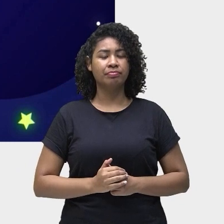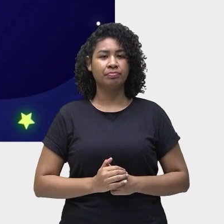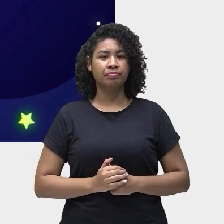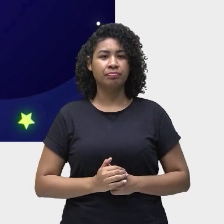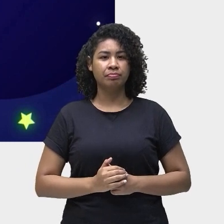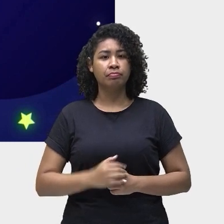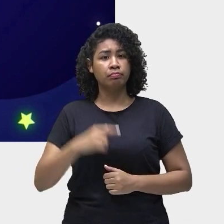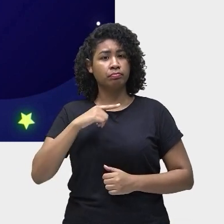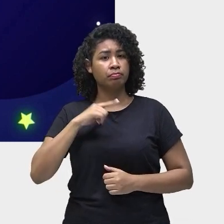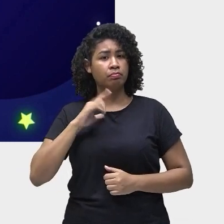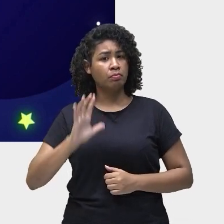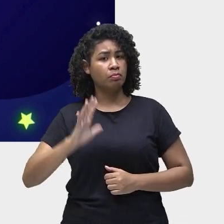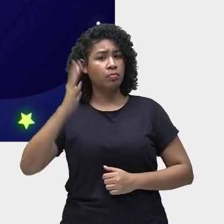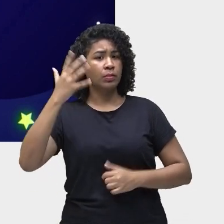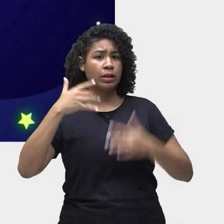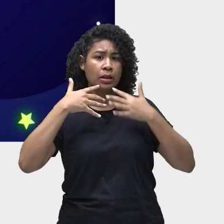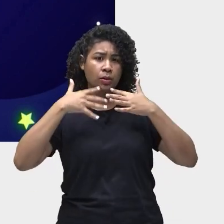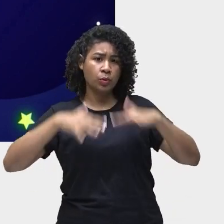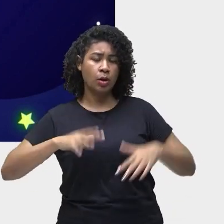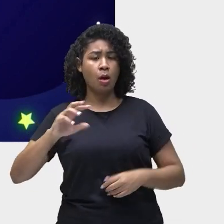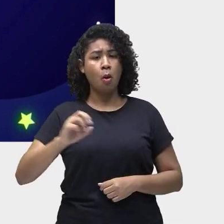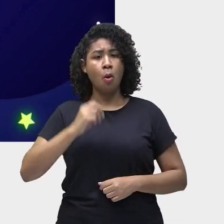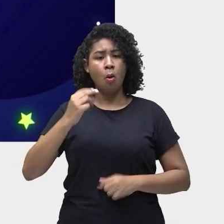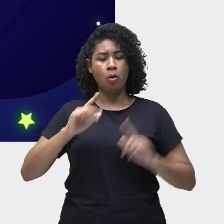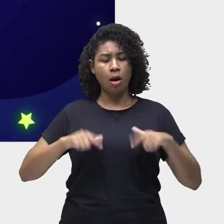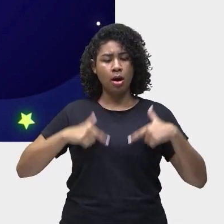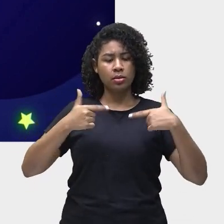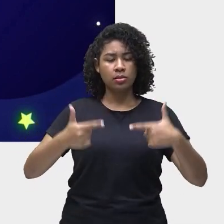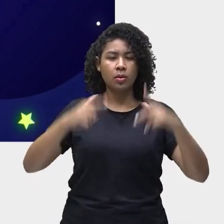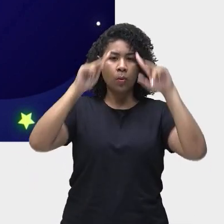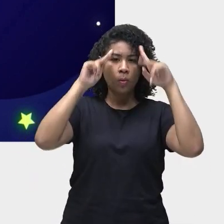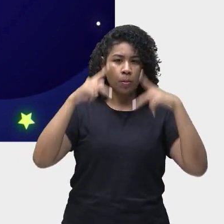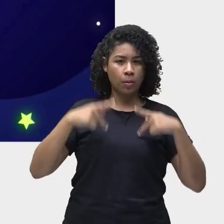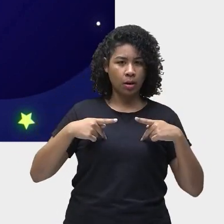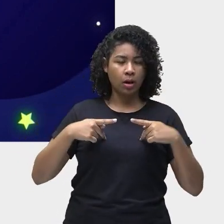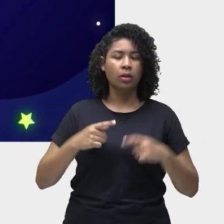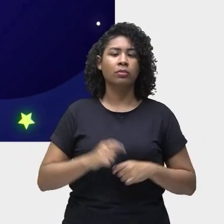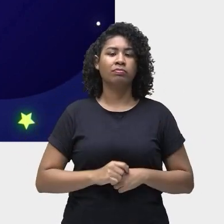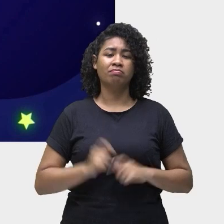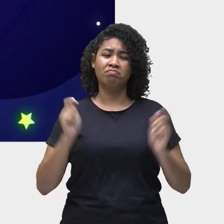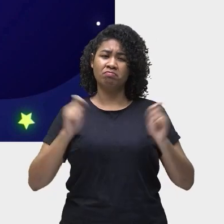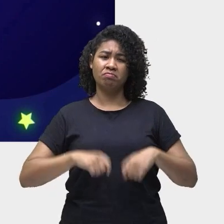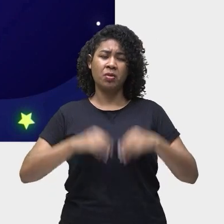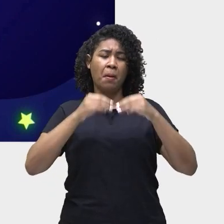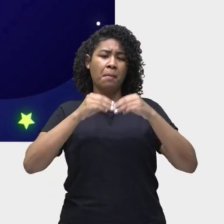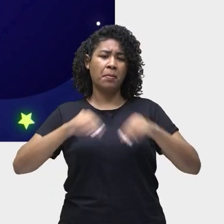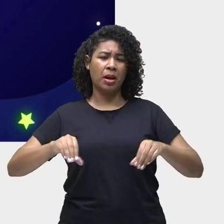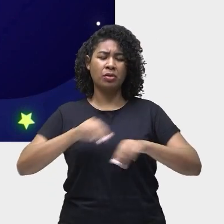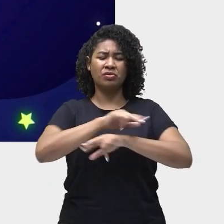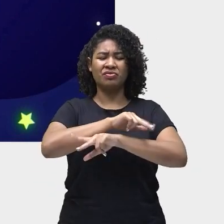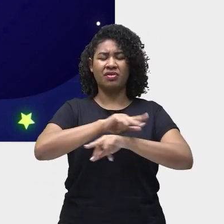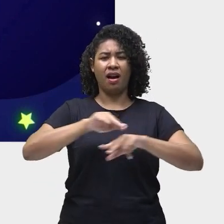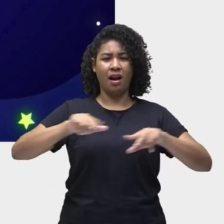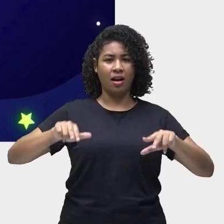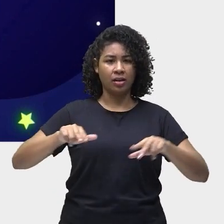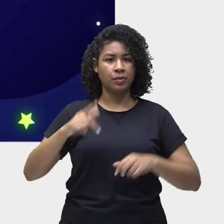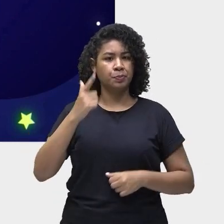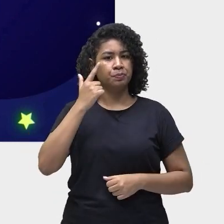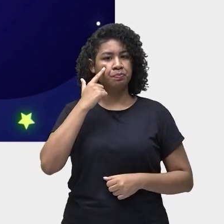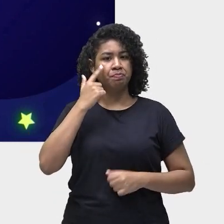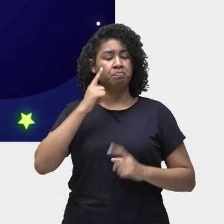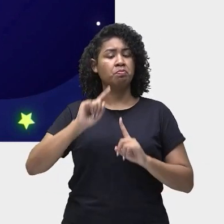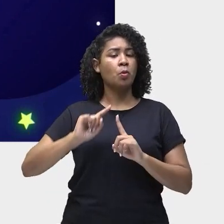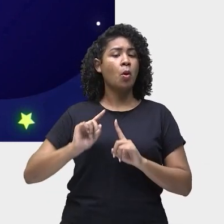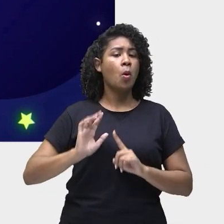fatores naturais ou antrópicos já tem desencadeado vários desastres ambientais as consequências do aquecimento global